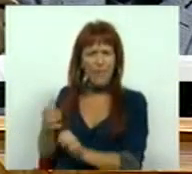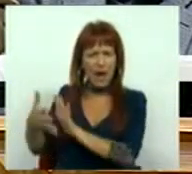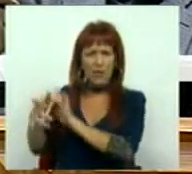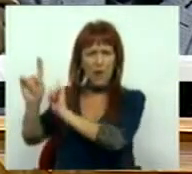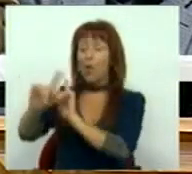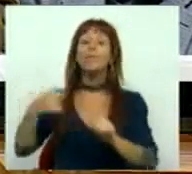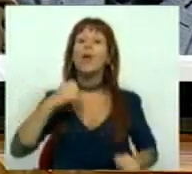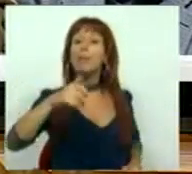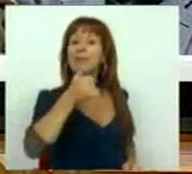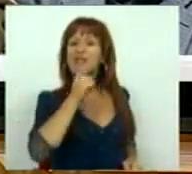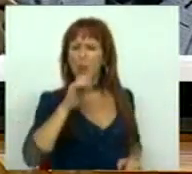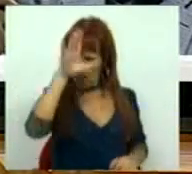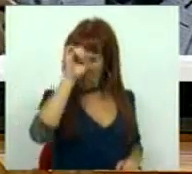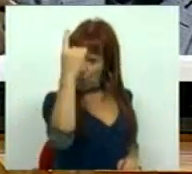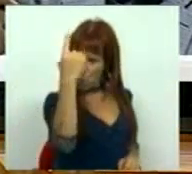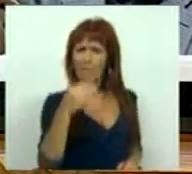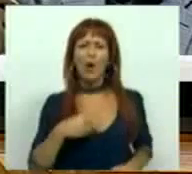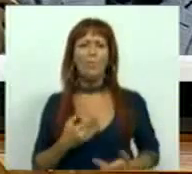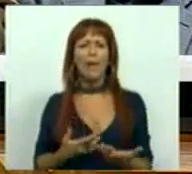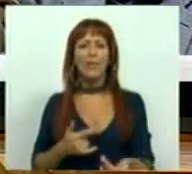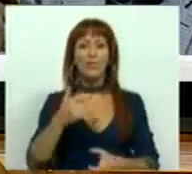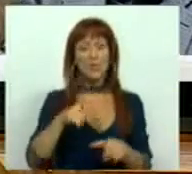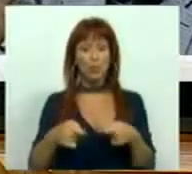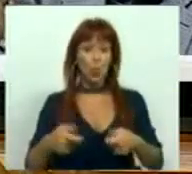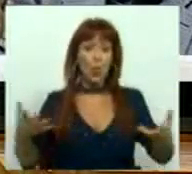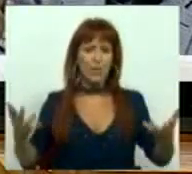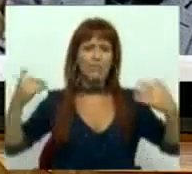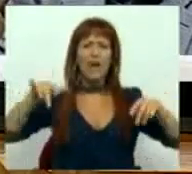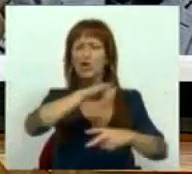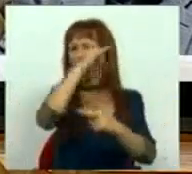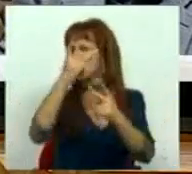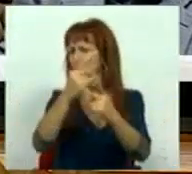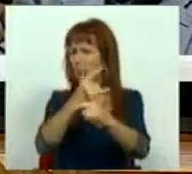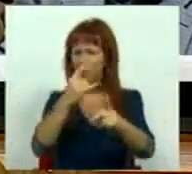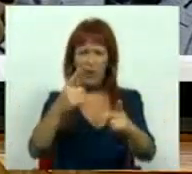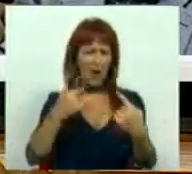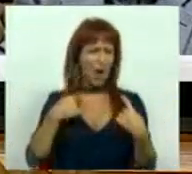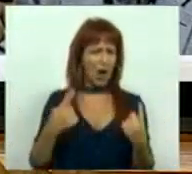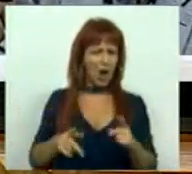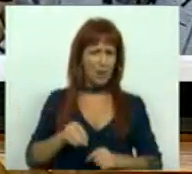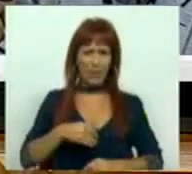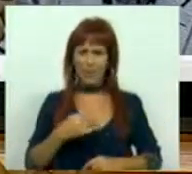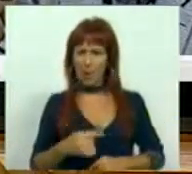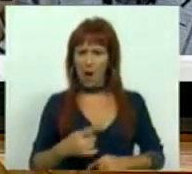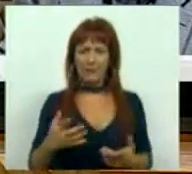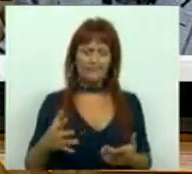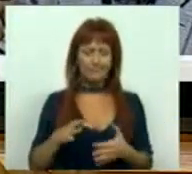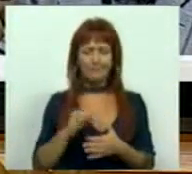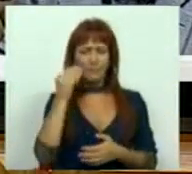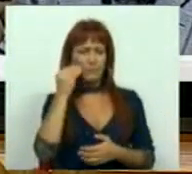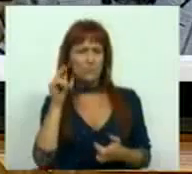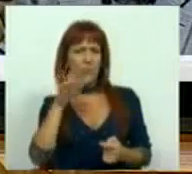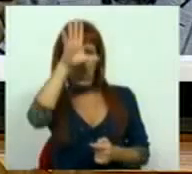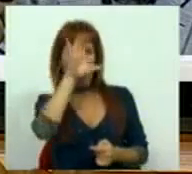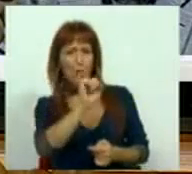Essa é a primeira decisão de um Governo que está preocupado com os custos. Mas há uma segunda razão para termos preocupação sobre a forma